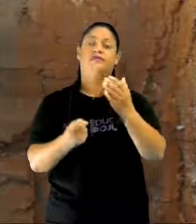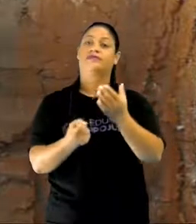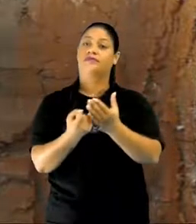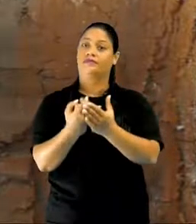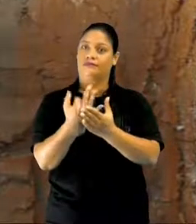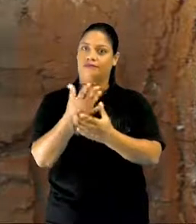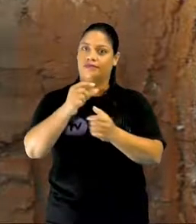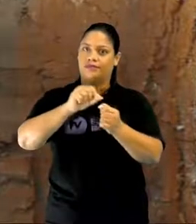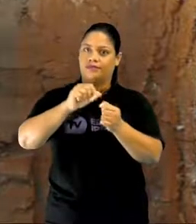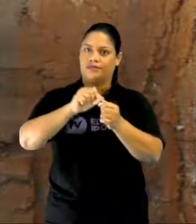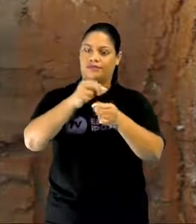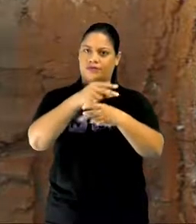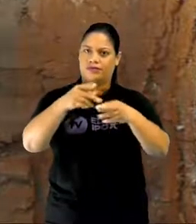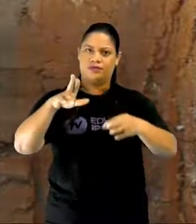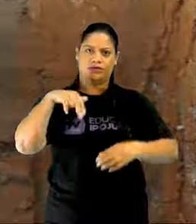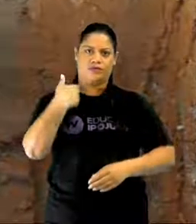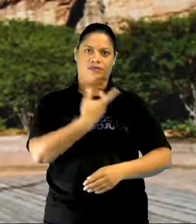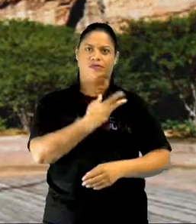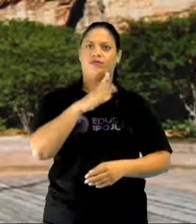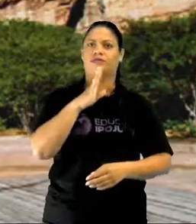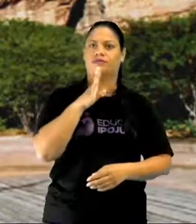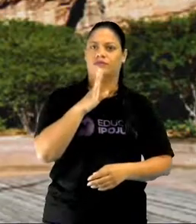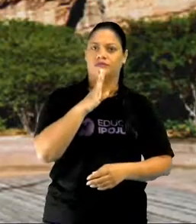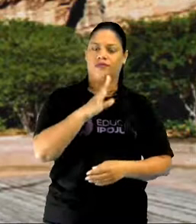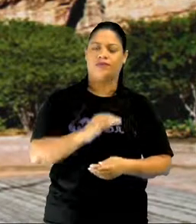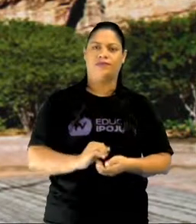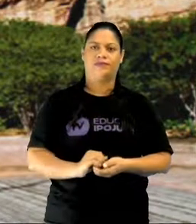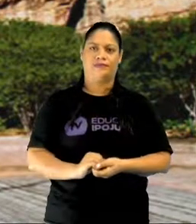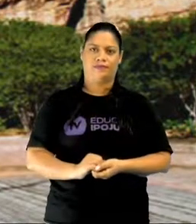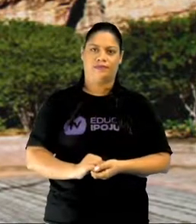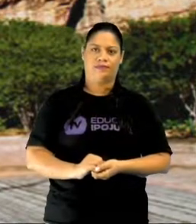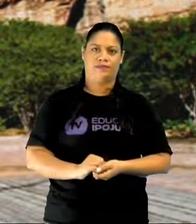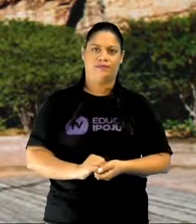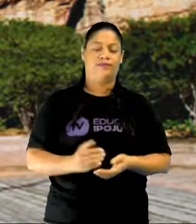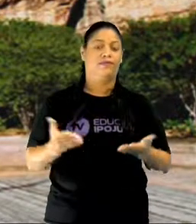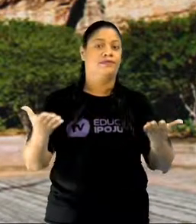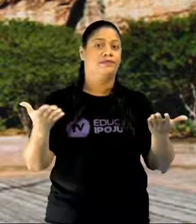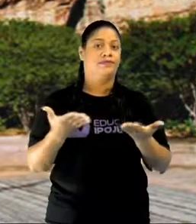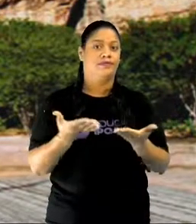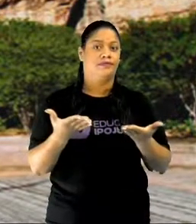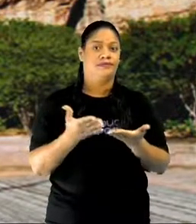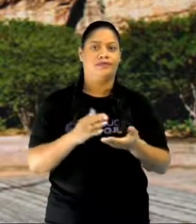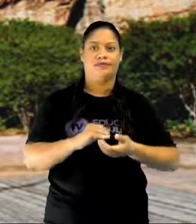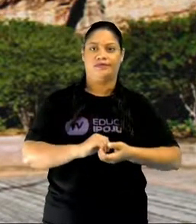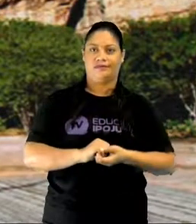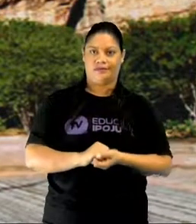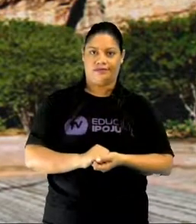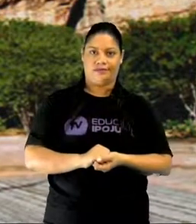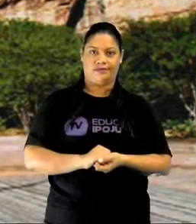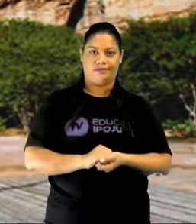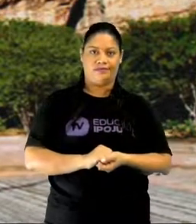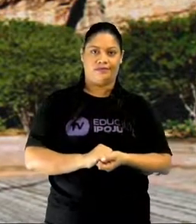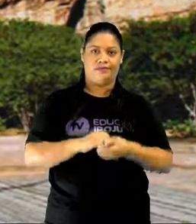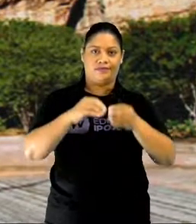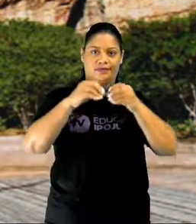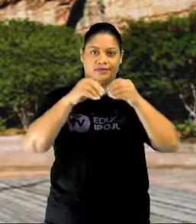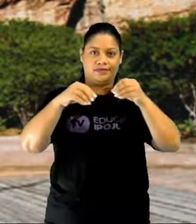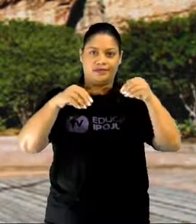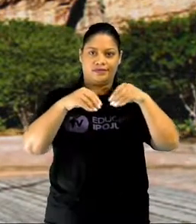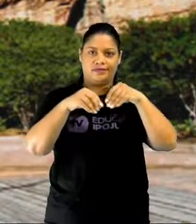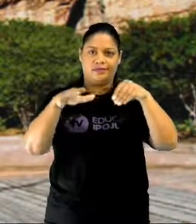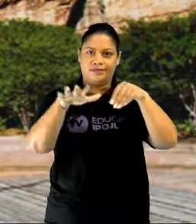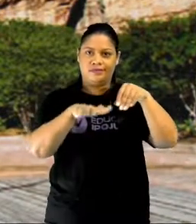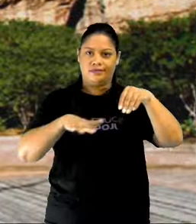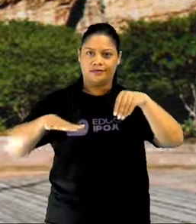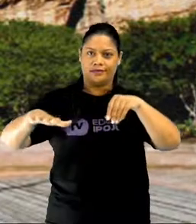forma o solo que a gente conhece. Ok? Vamos falar agora sobre erosão. A erosão, ela pode